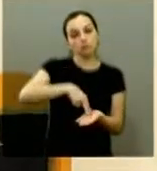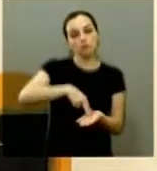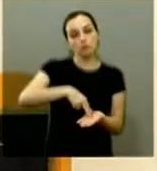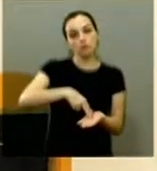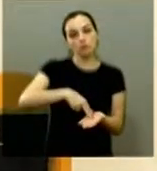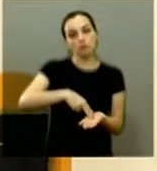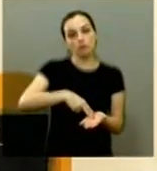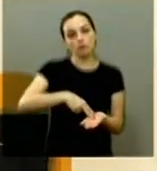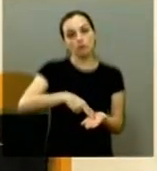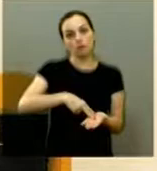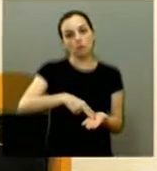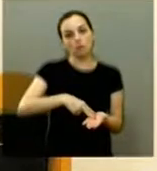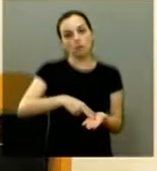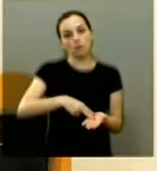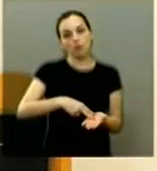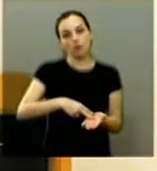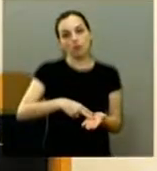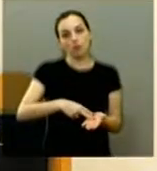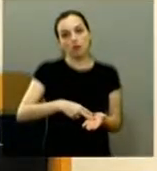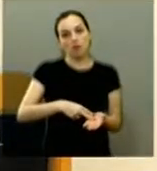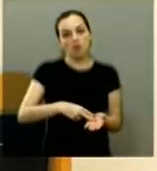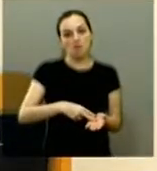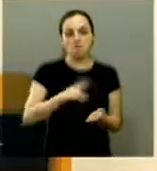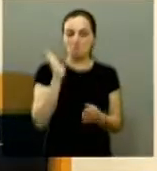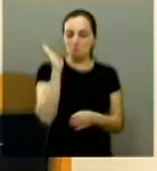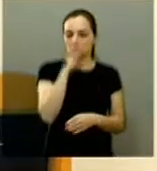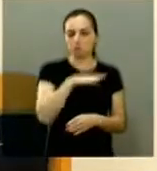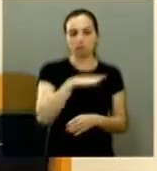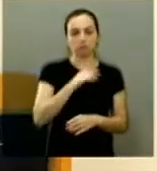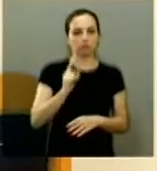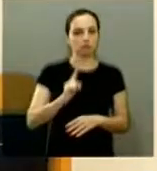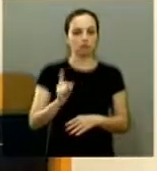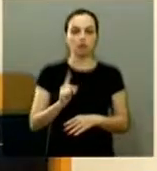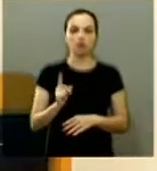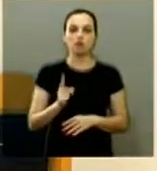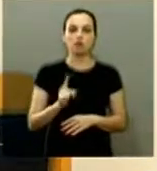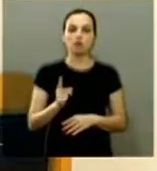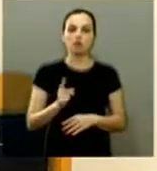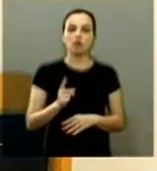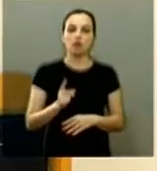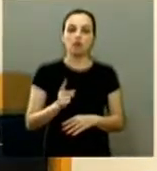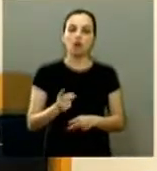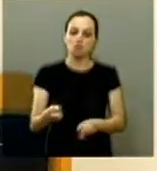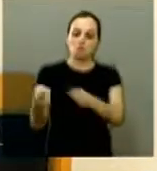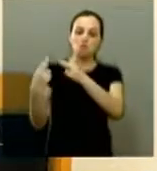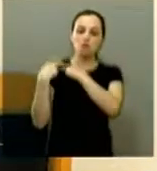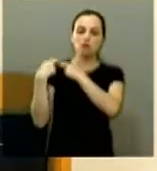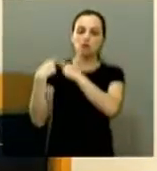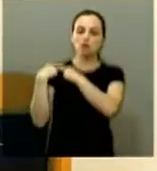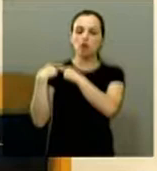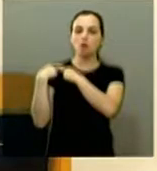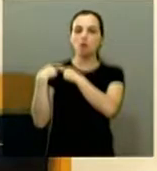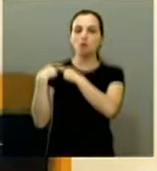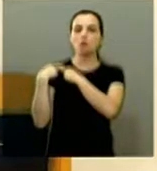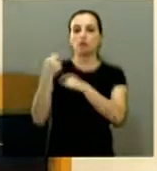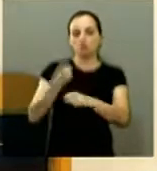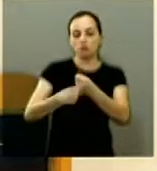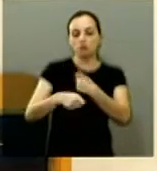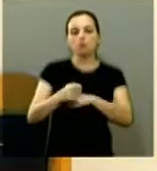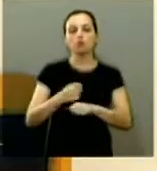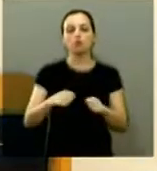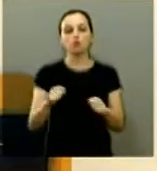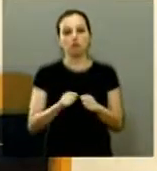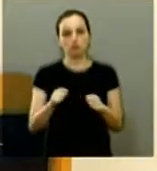quanto pior é melhor não é por maldade mas sim chamar para responsabilidade de quem administra e de quem